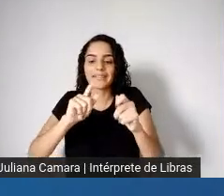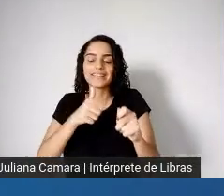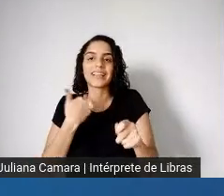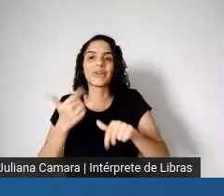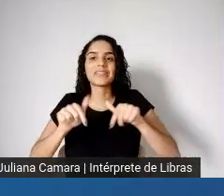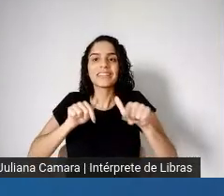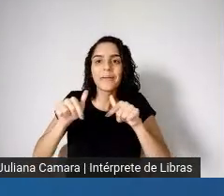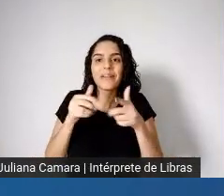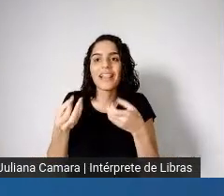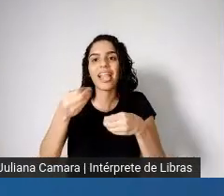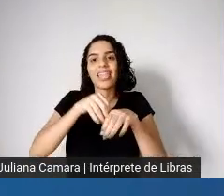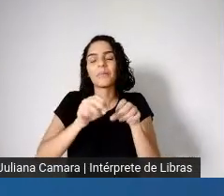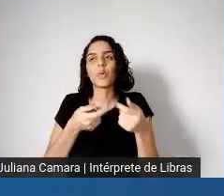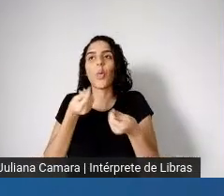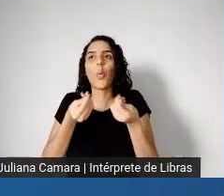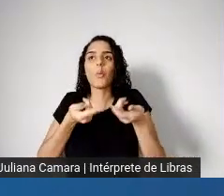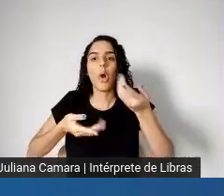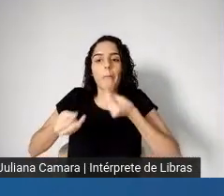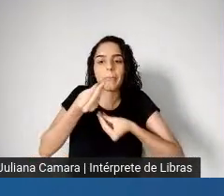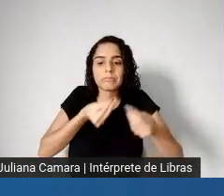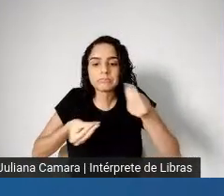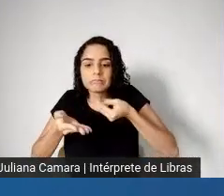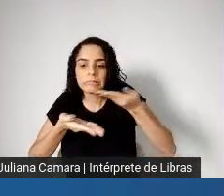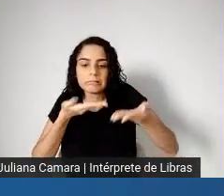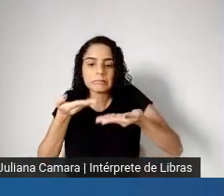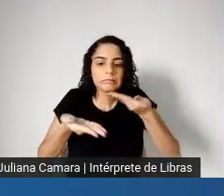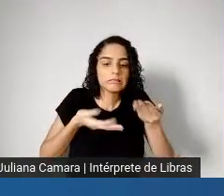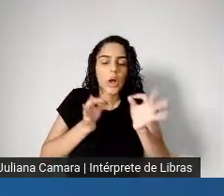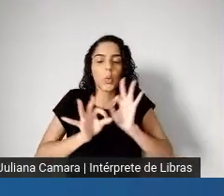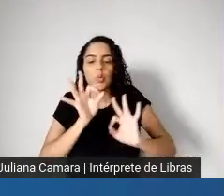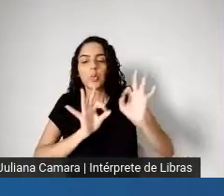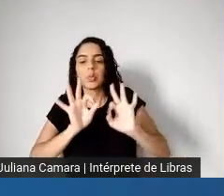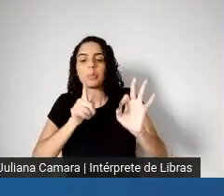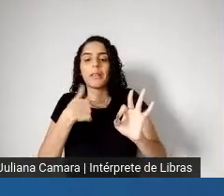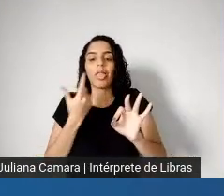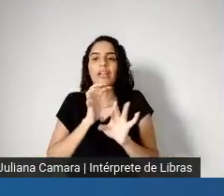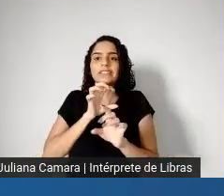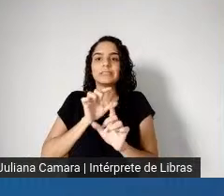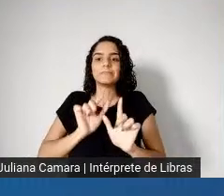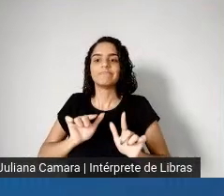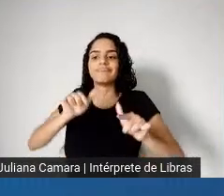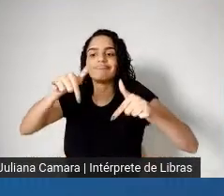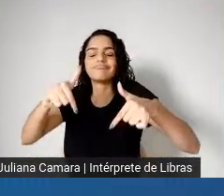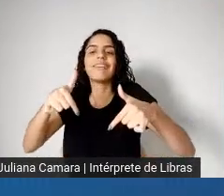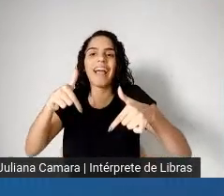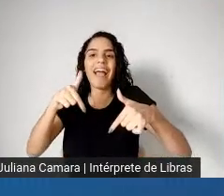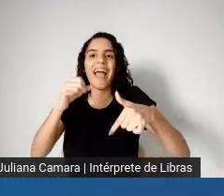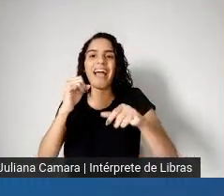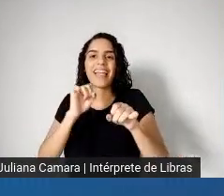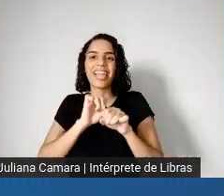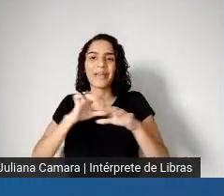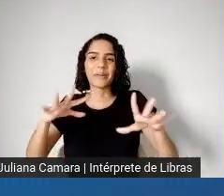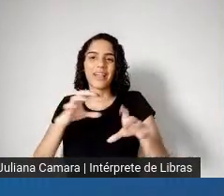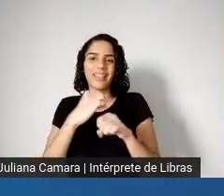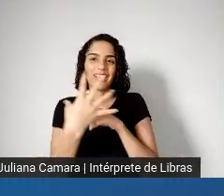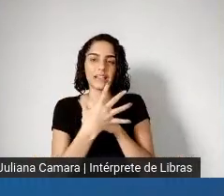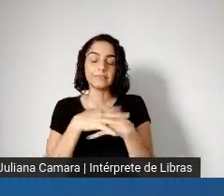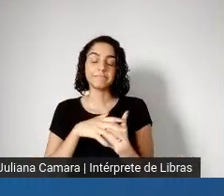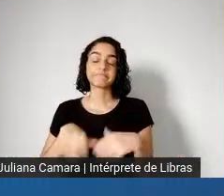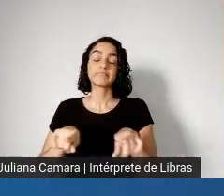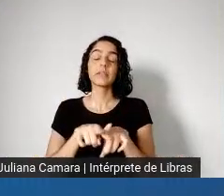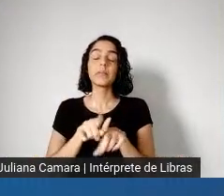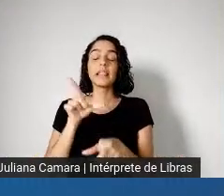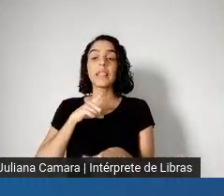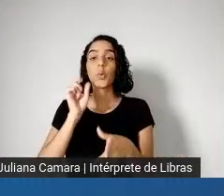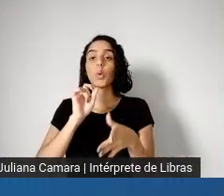ou nos organizarmos para enfrentar adequadamente, né, e principalmente em alguns aspectos, né,